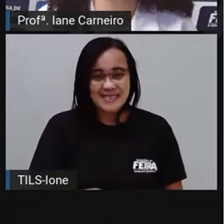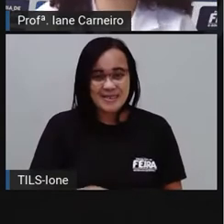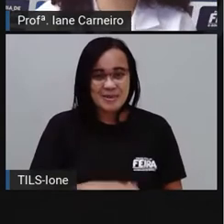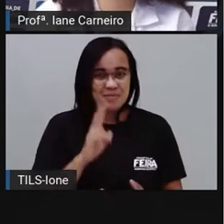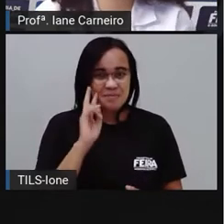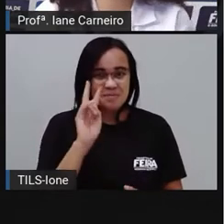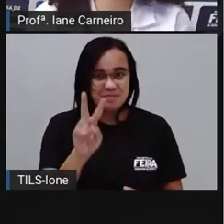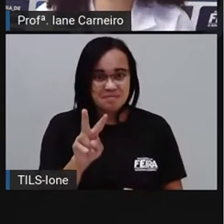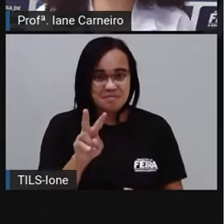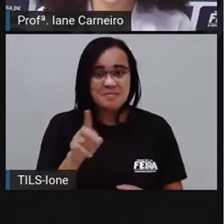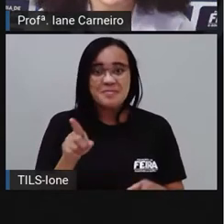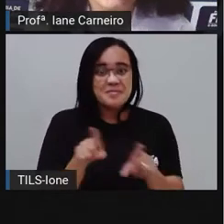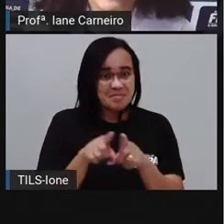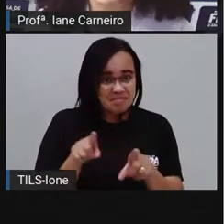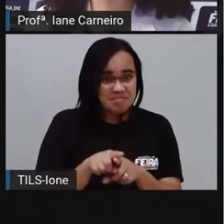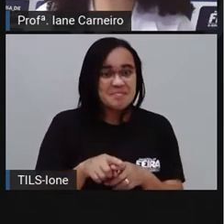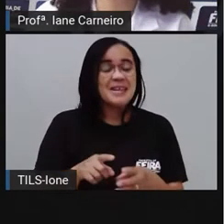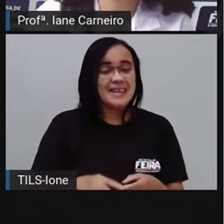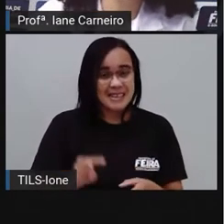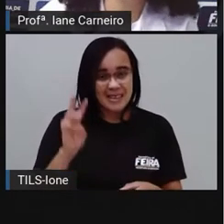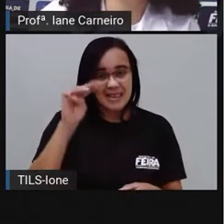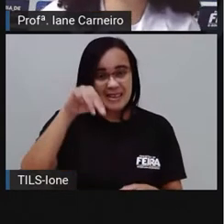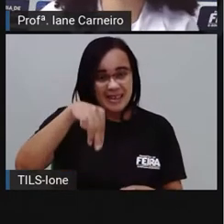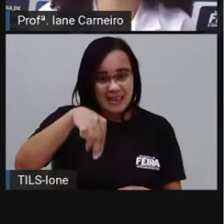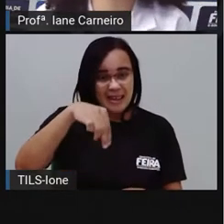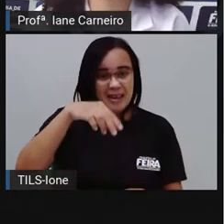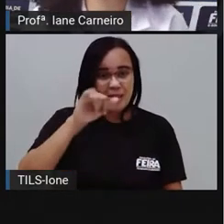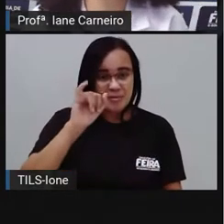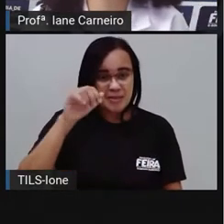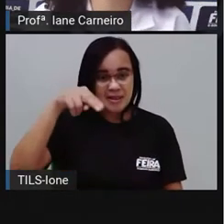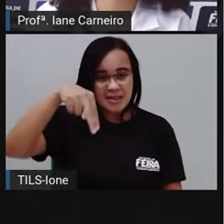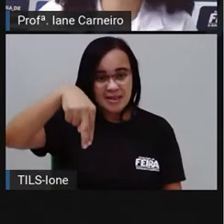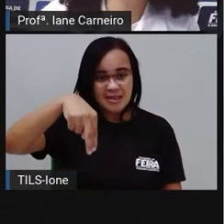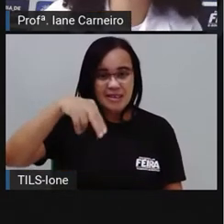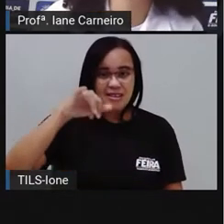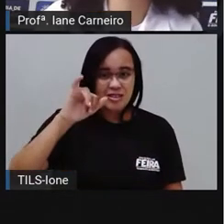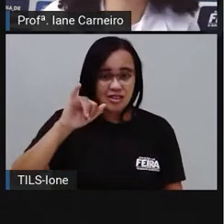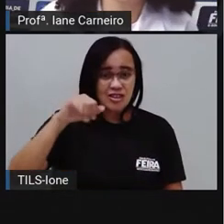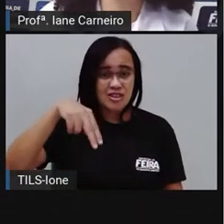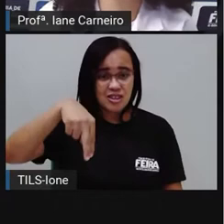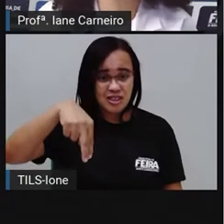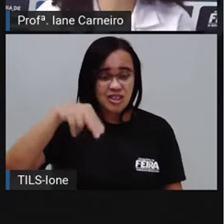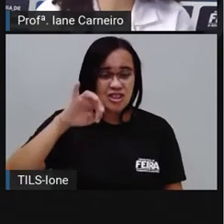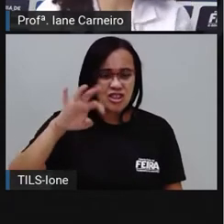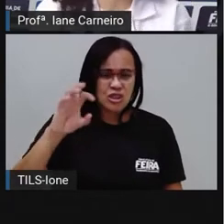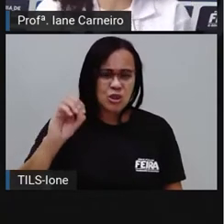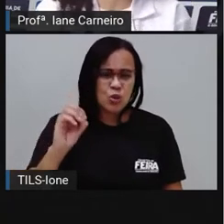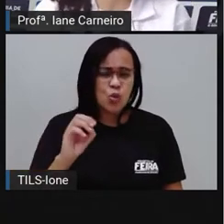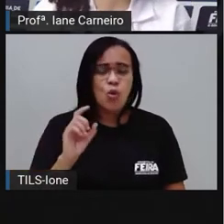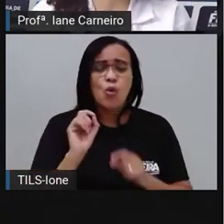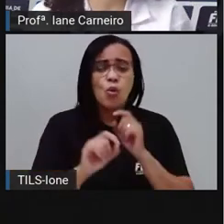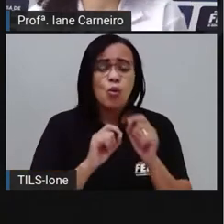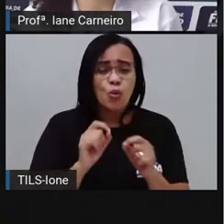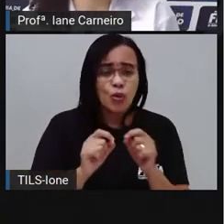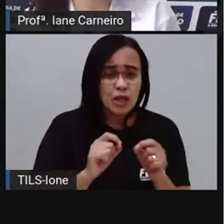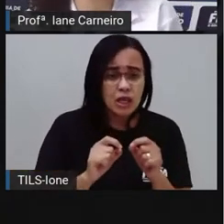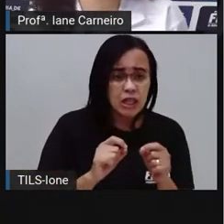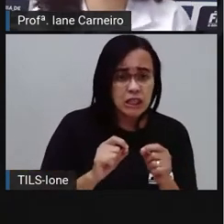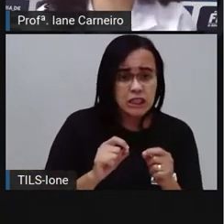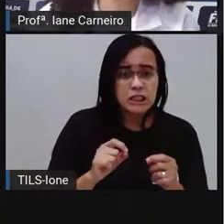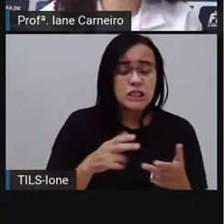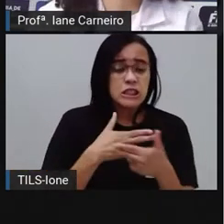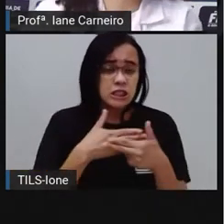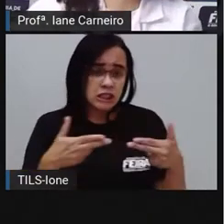Olha o mininico, né? Que também é uma comida feita com os miúdos do boi, né? Os miúdos do boi são aquelas partes